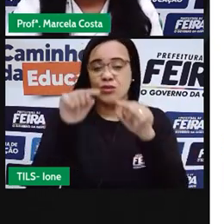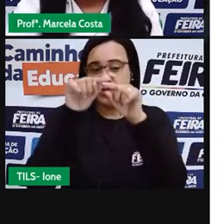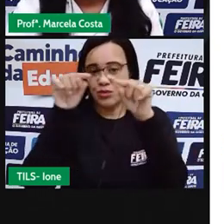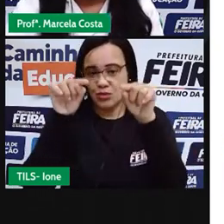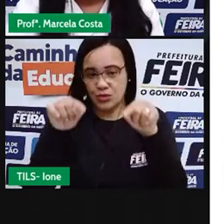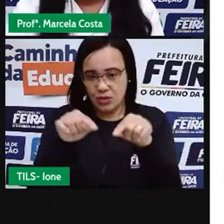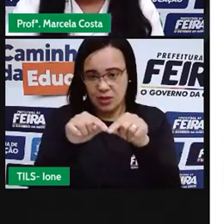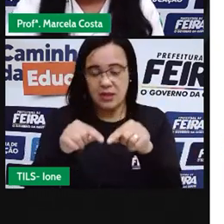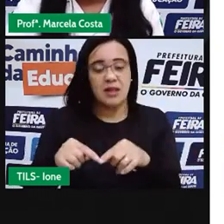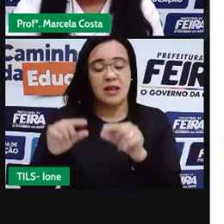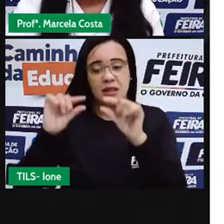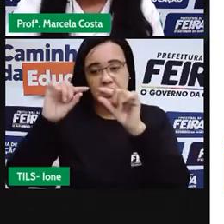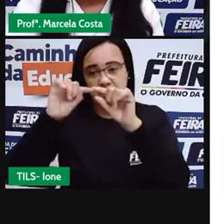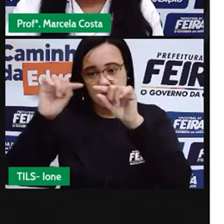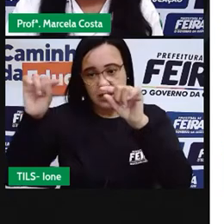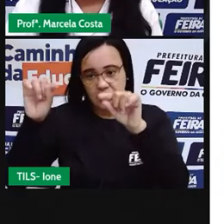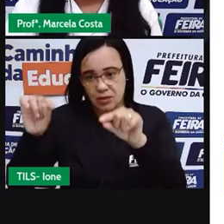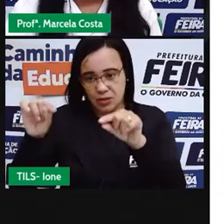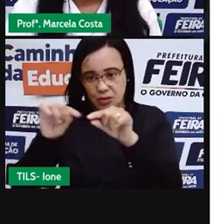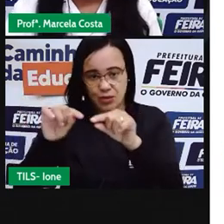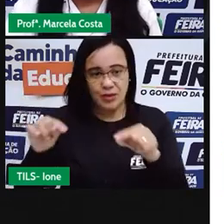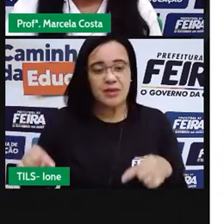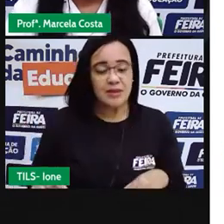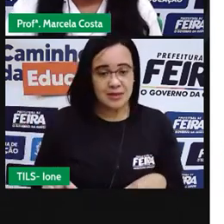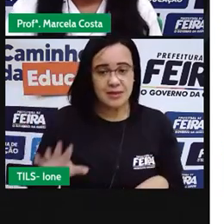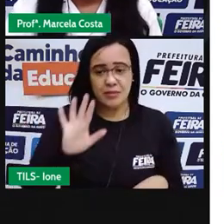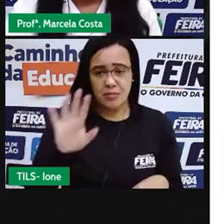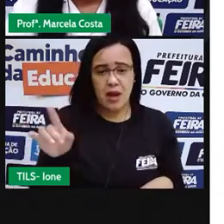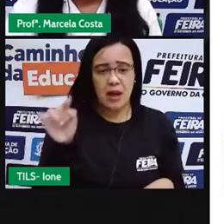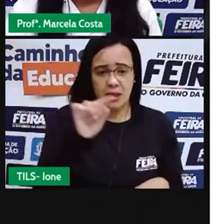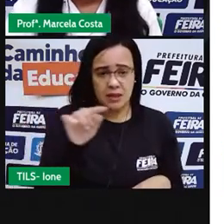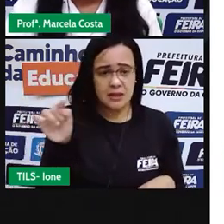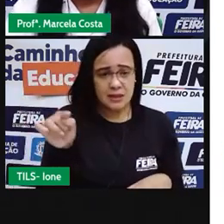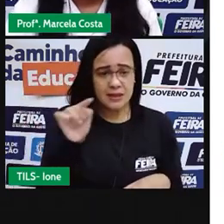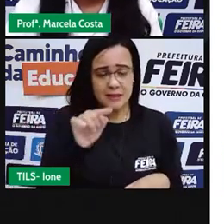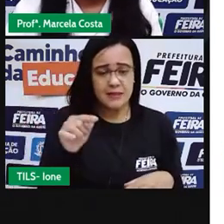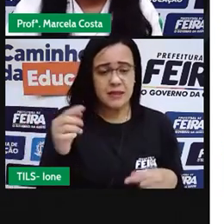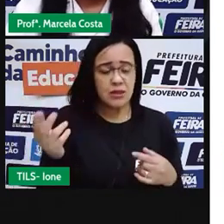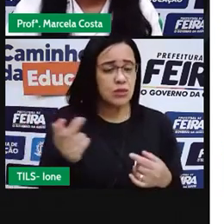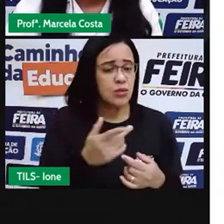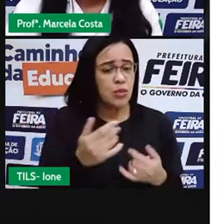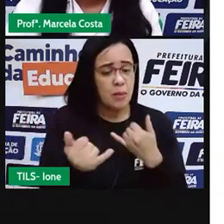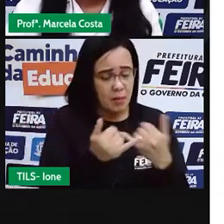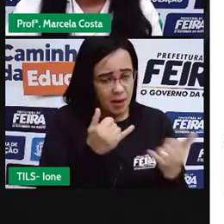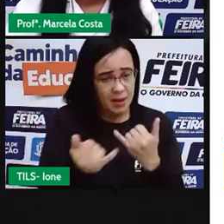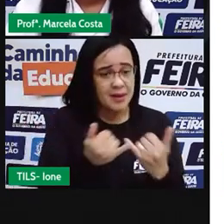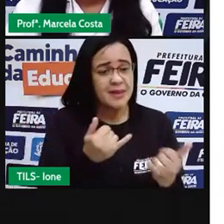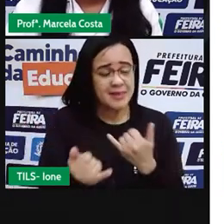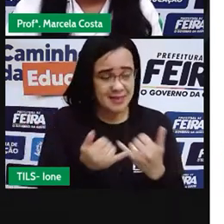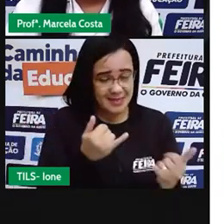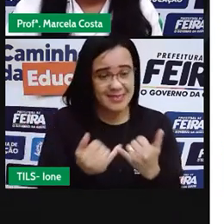mas o retângulo e o quadrado eles tem semelhanças